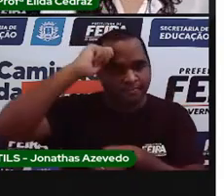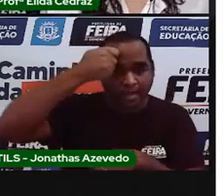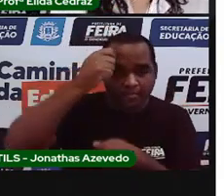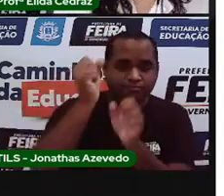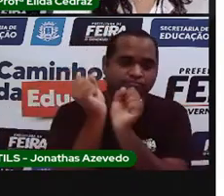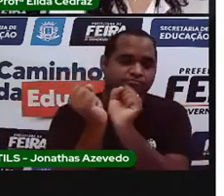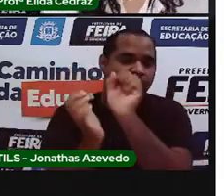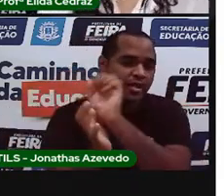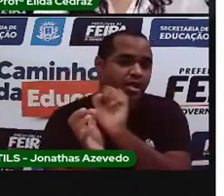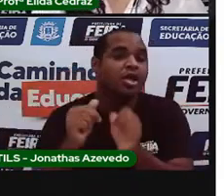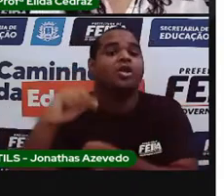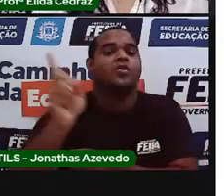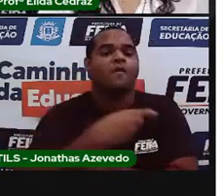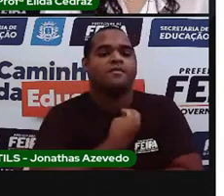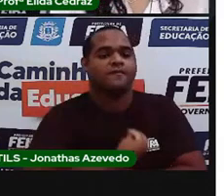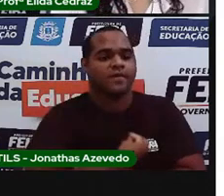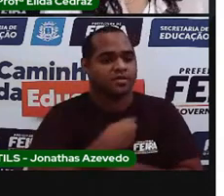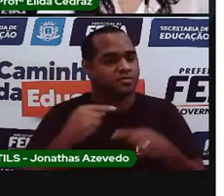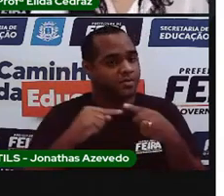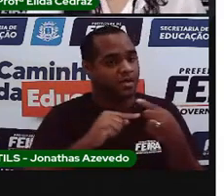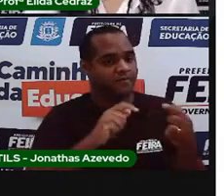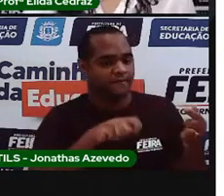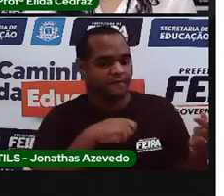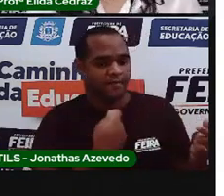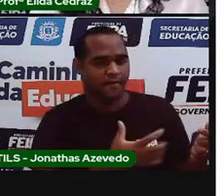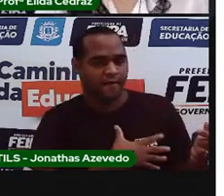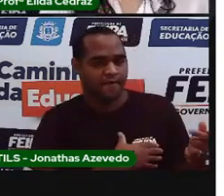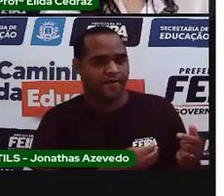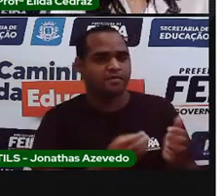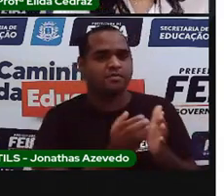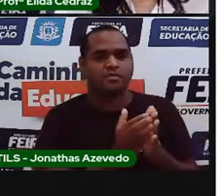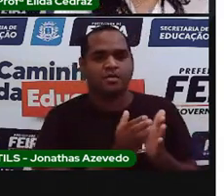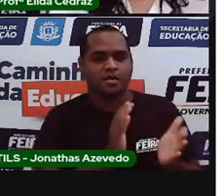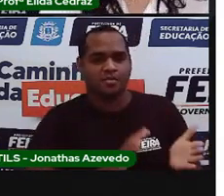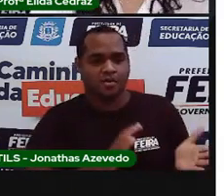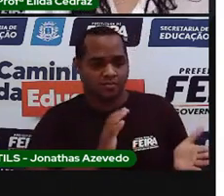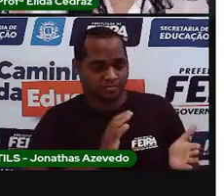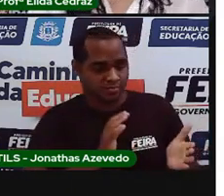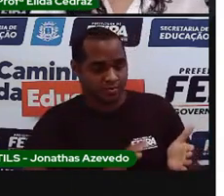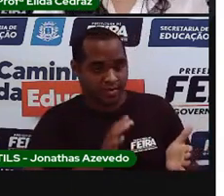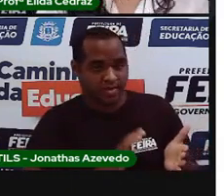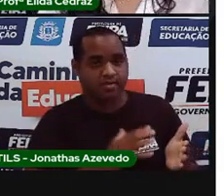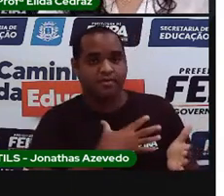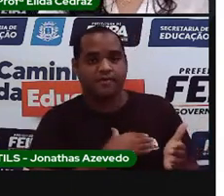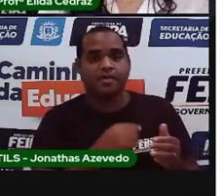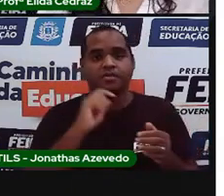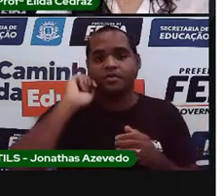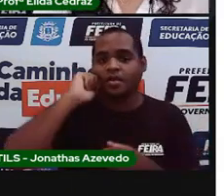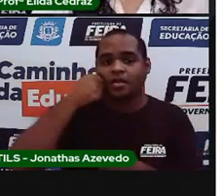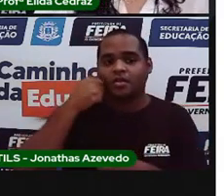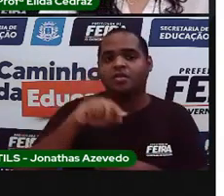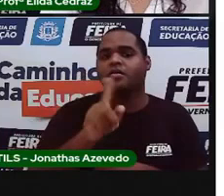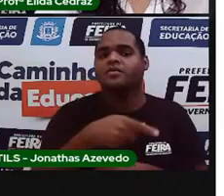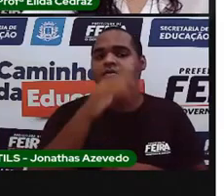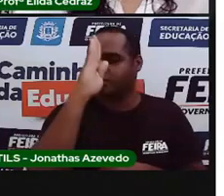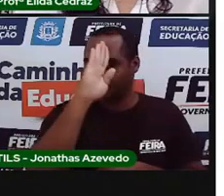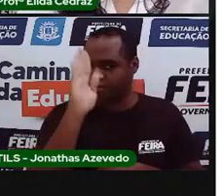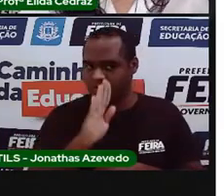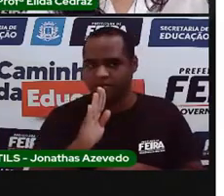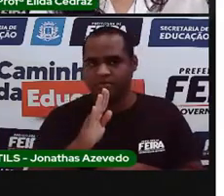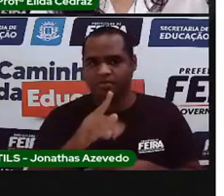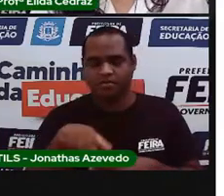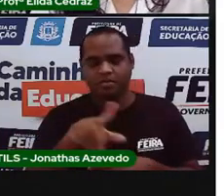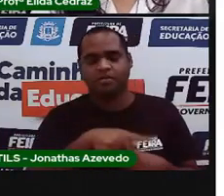filhos de portugueses, de índios e de negros. E nós somos o povo brasileiro. Essa